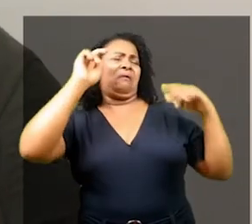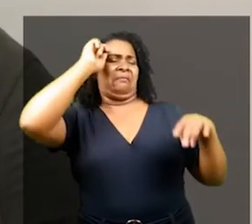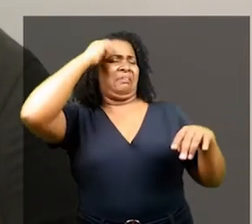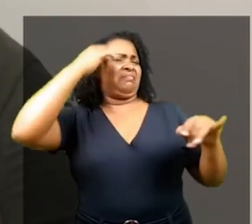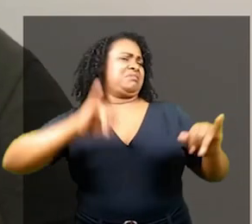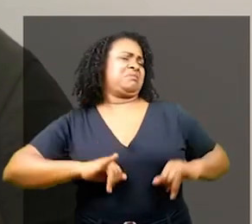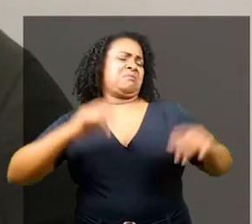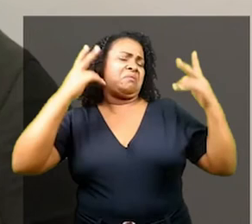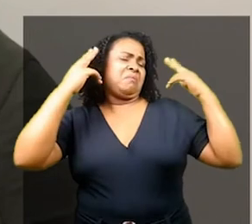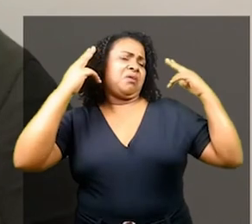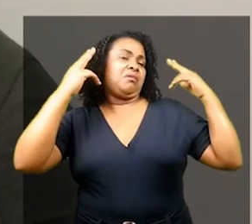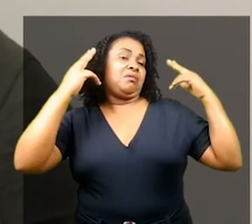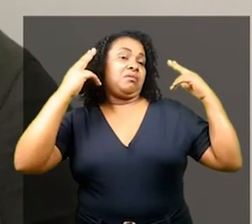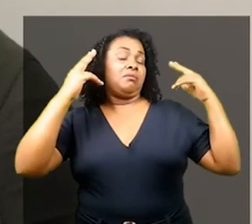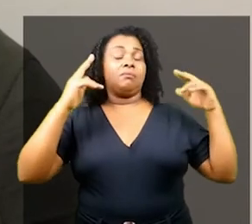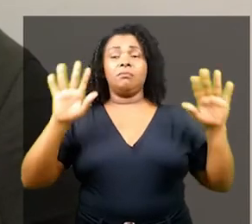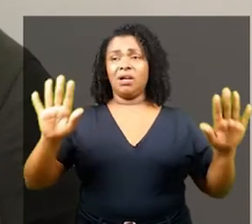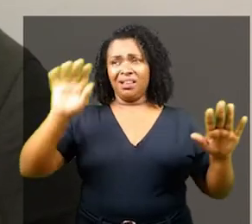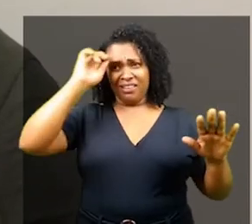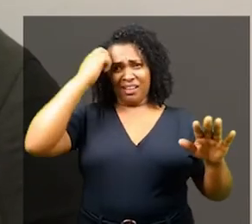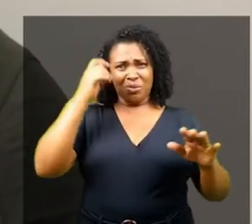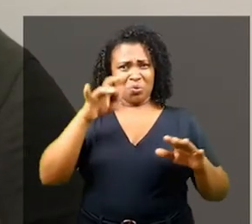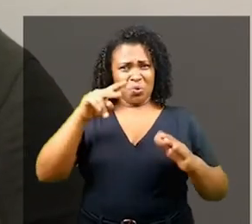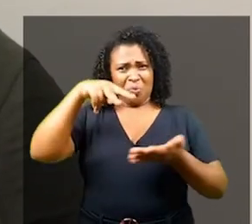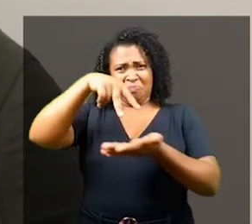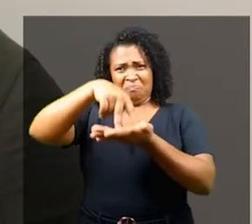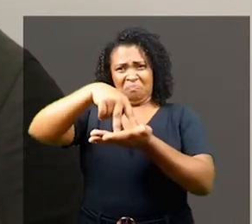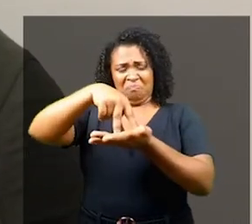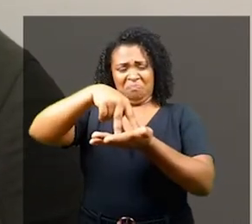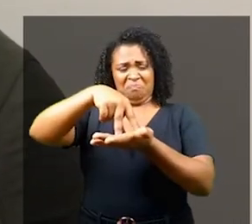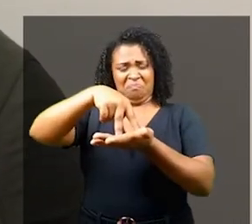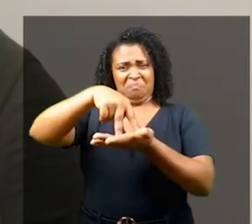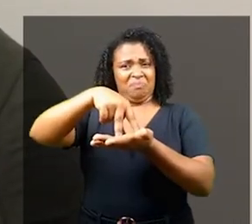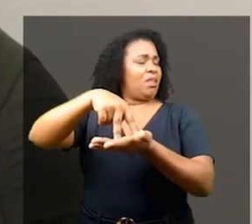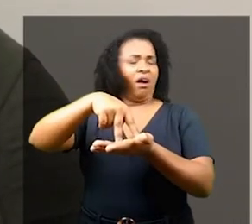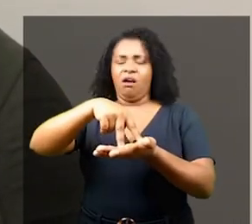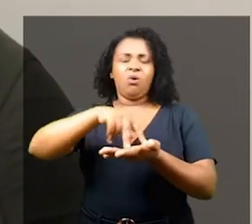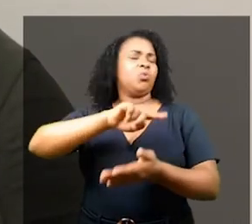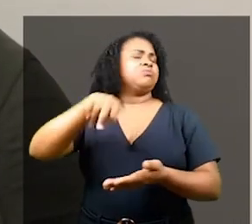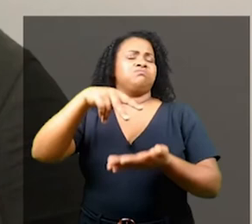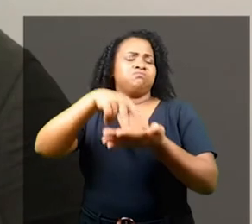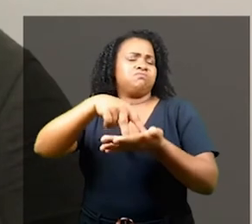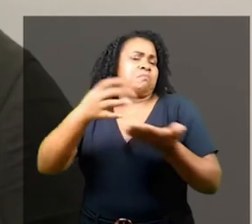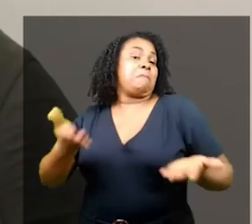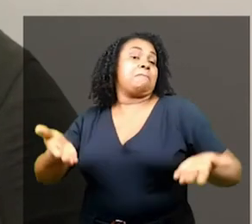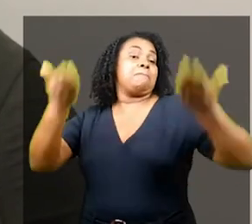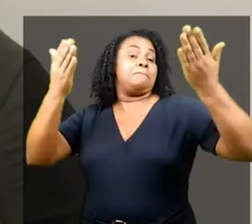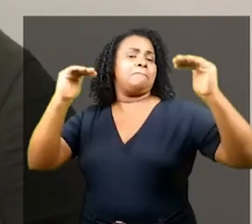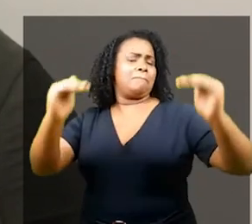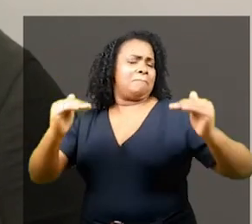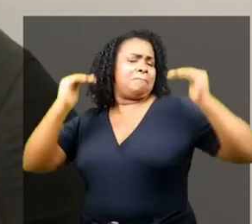pequenas humilhações cotidianas. Mas nós somos mais. Nós entendemos que esse